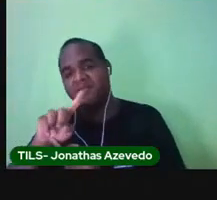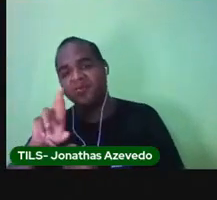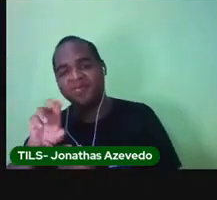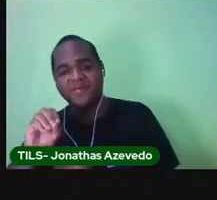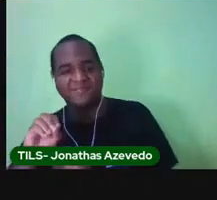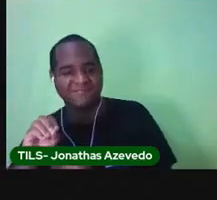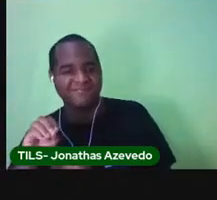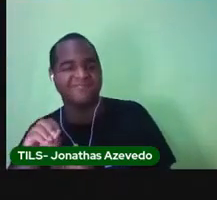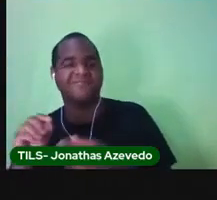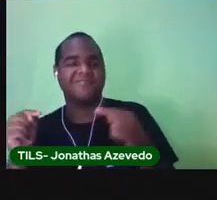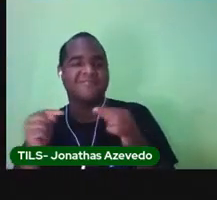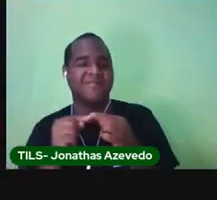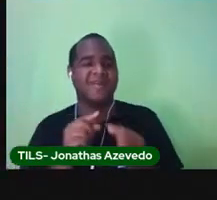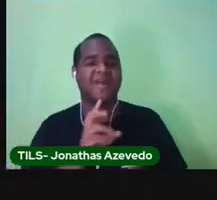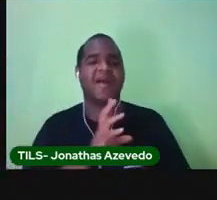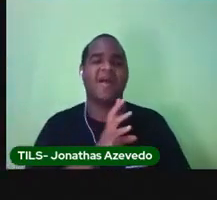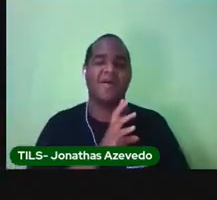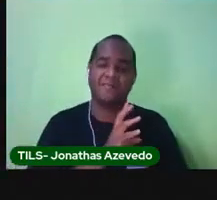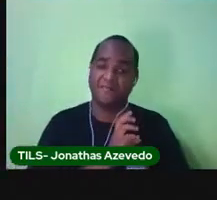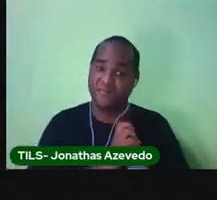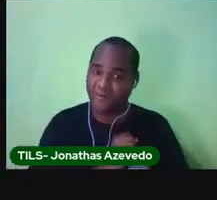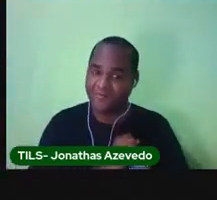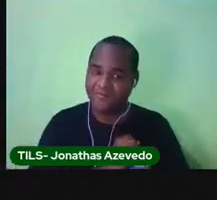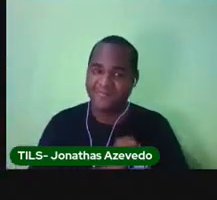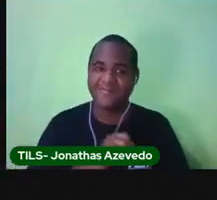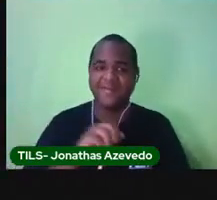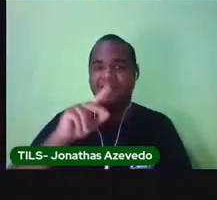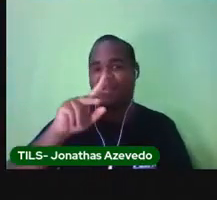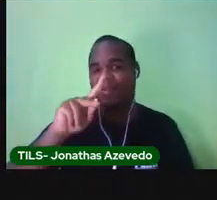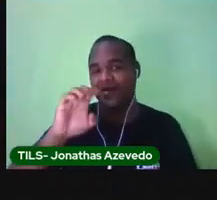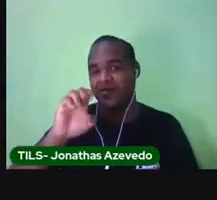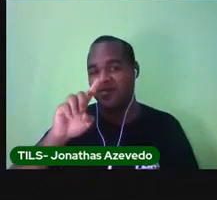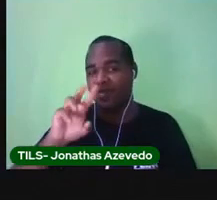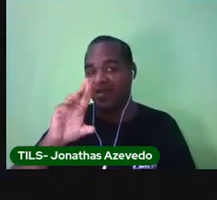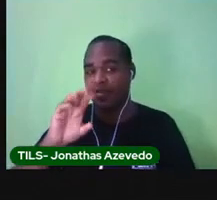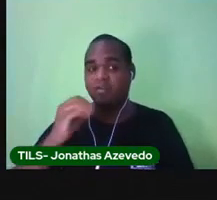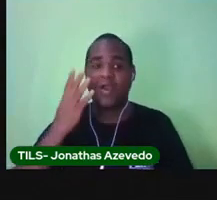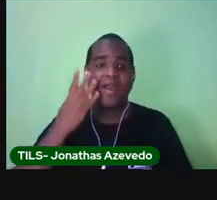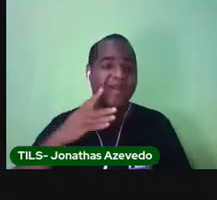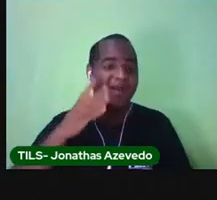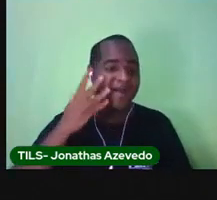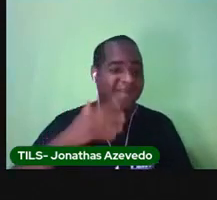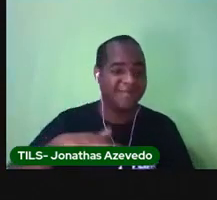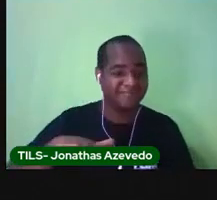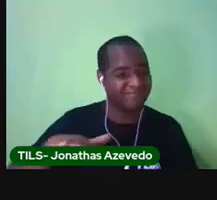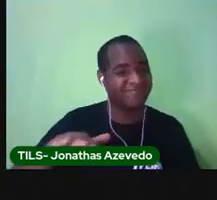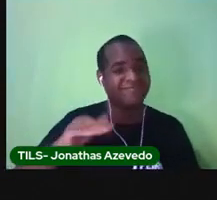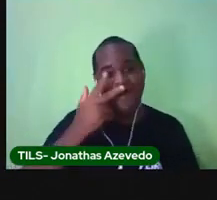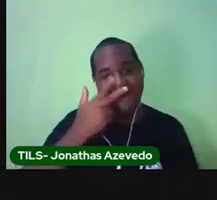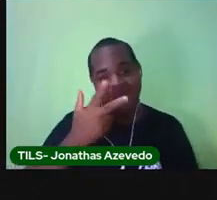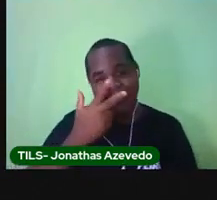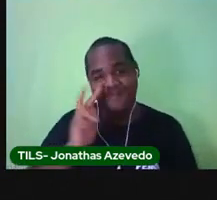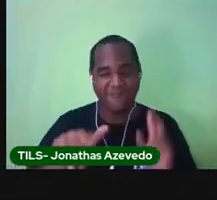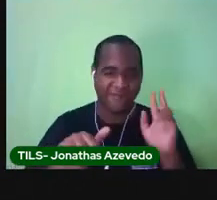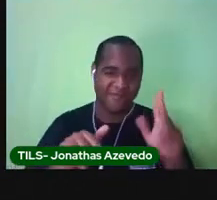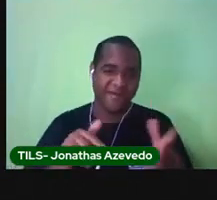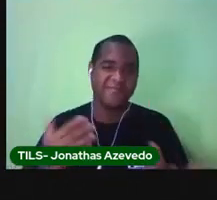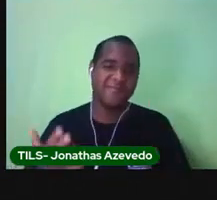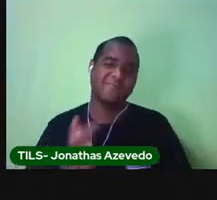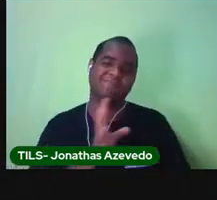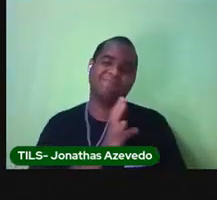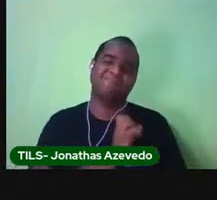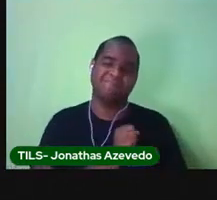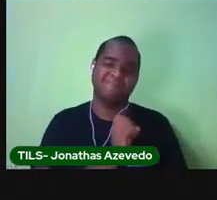Olha que declaração de amor. Esse Pedro deve ser bem pequenininho, né, gente? Ai, que